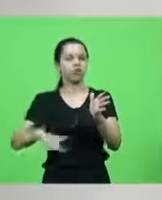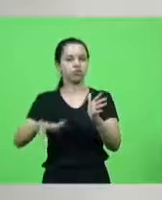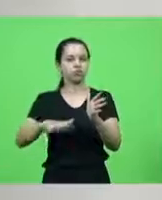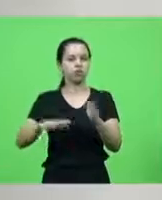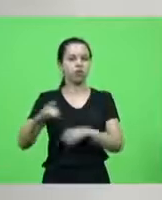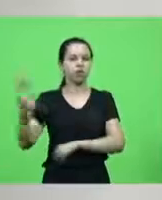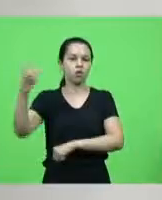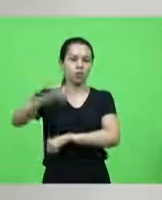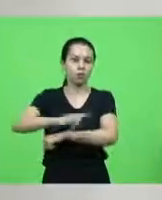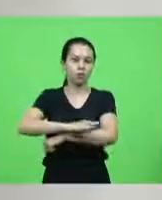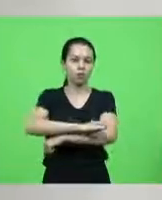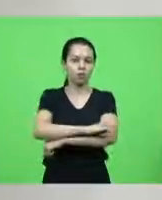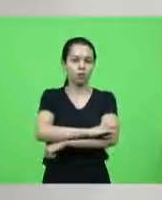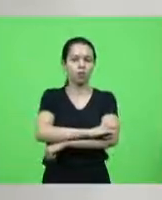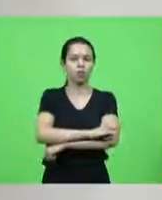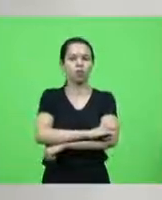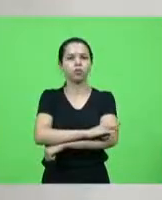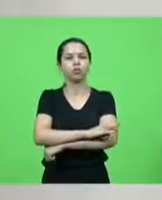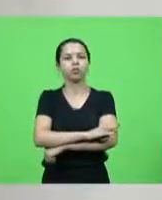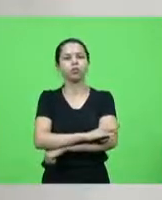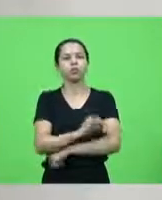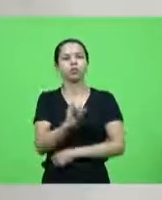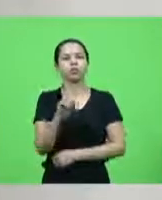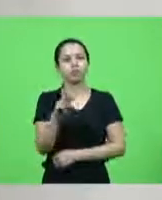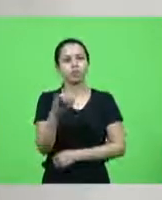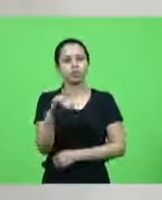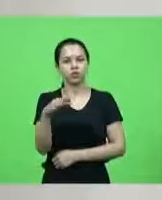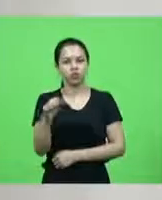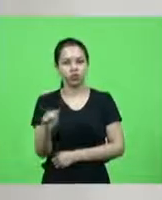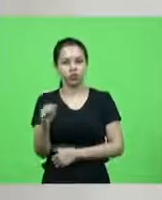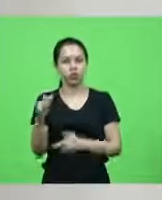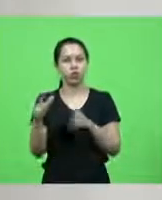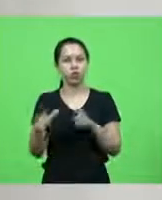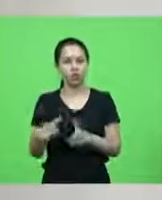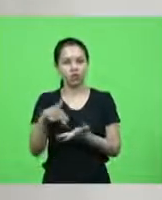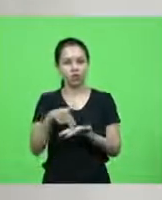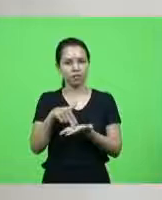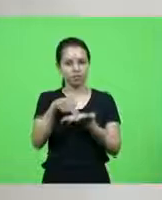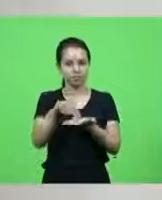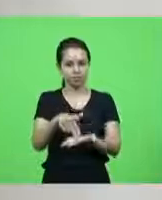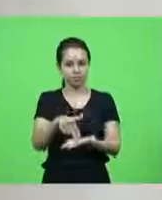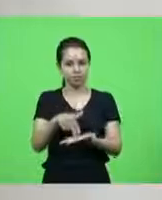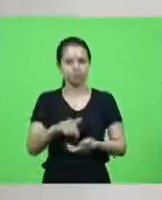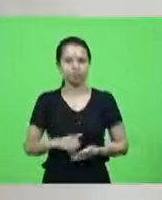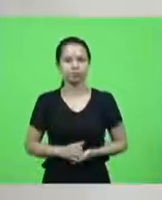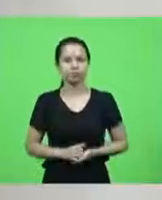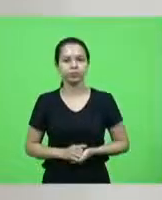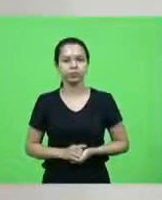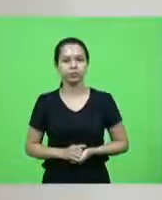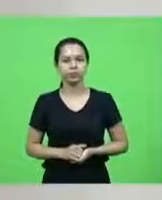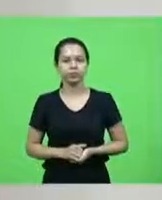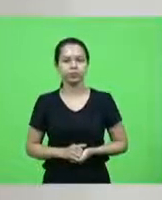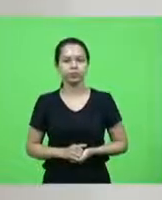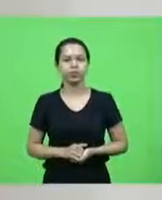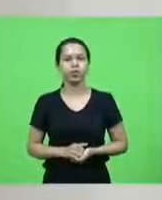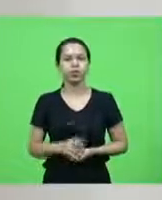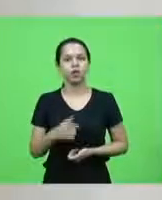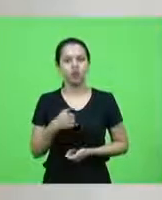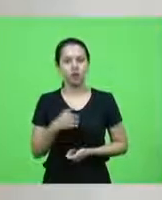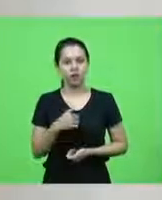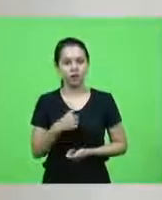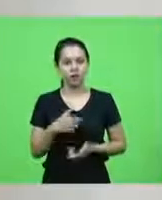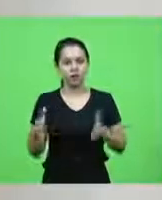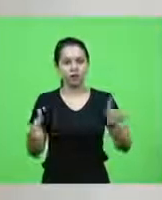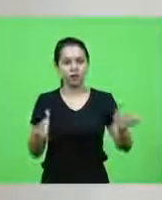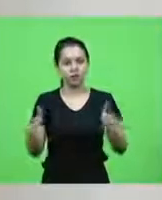ministro Vitor Konder em navegantes bem a concessão prevista pelo governo federal estabelece um